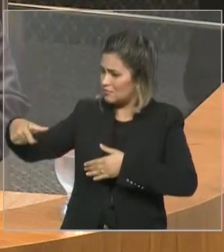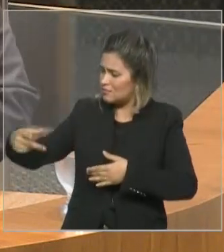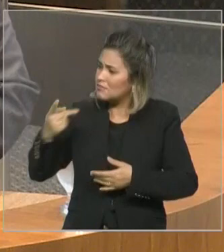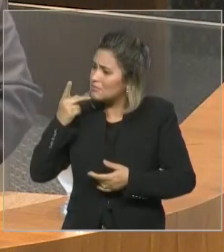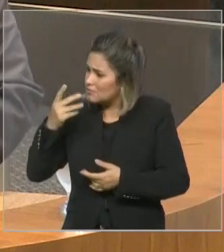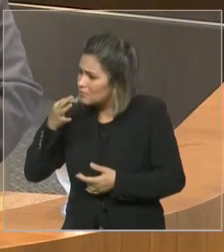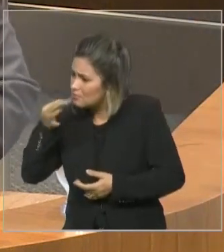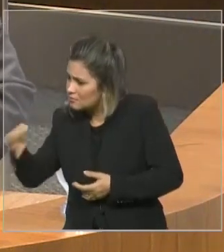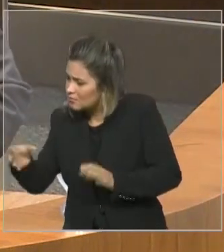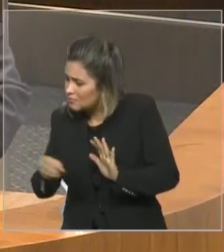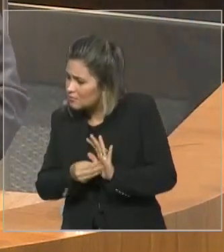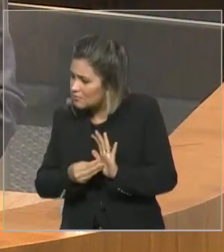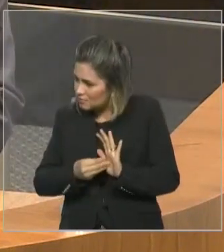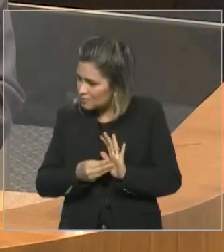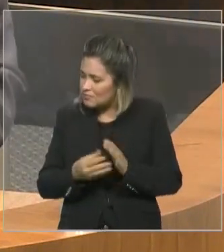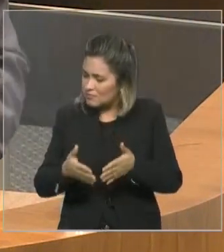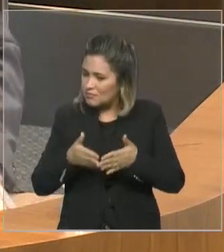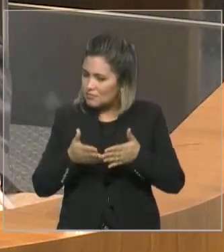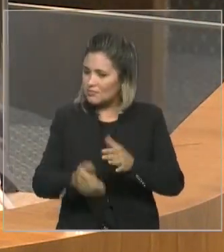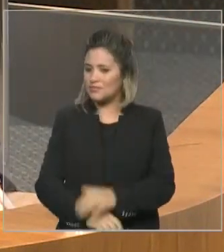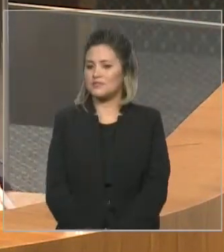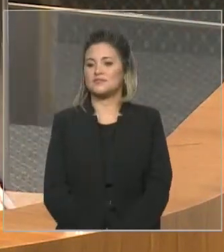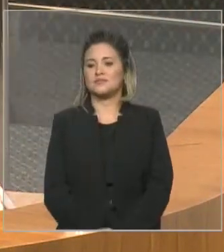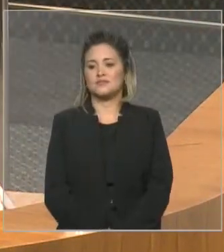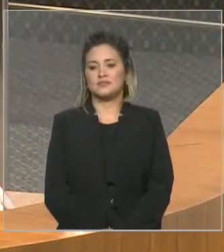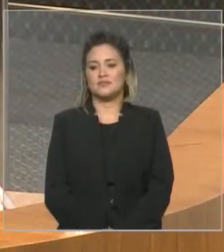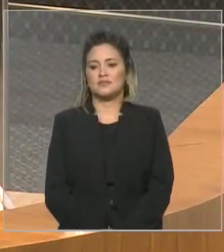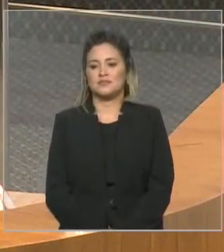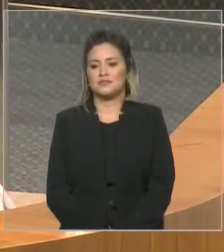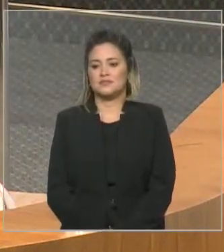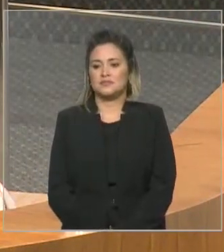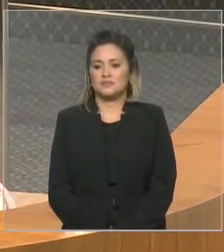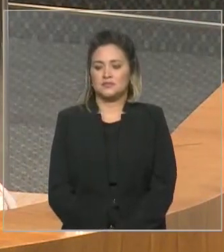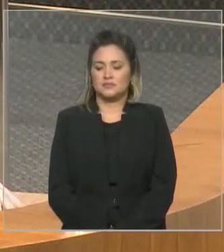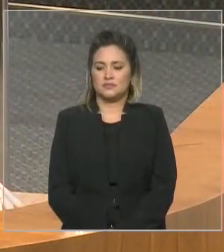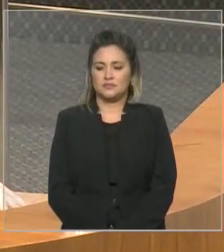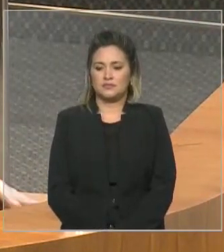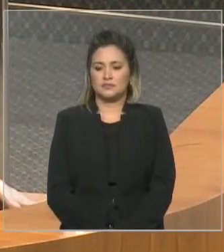Que essa dificuldade não faça a senhora desistir de fazer uma parte.